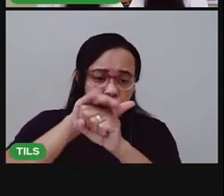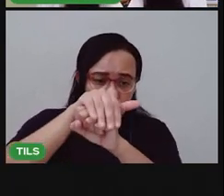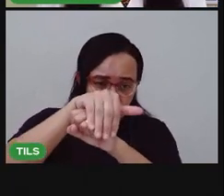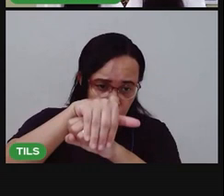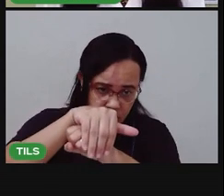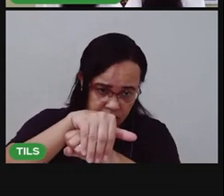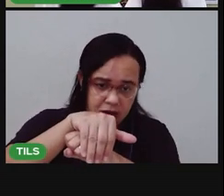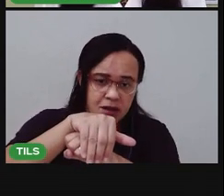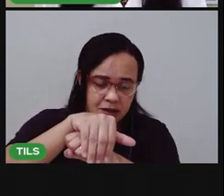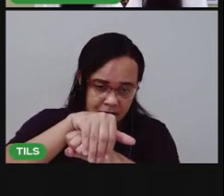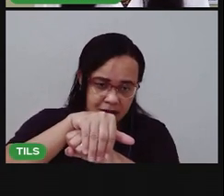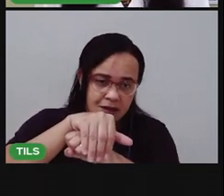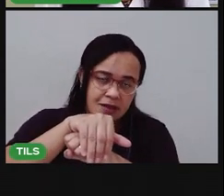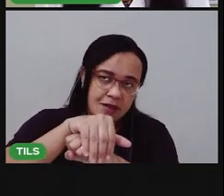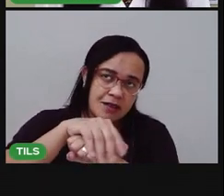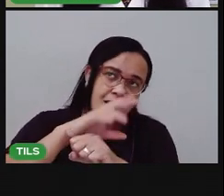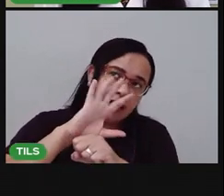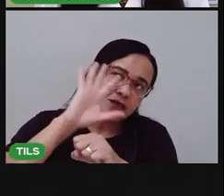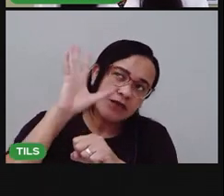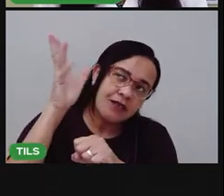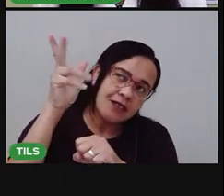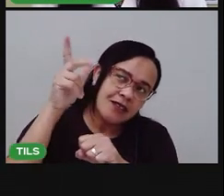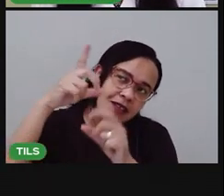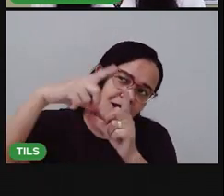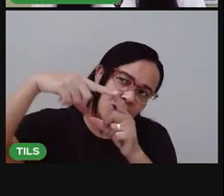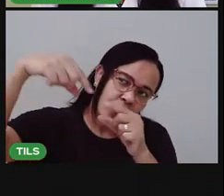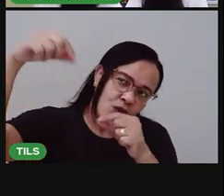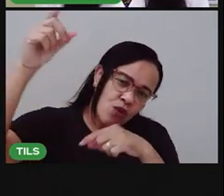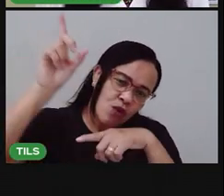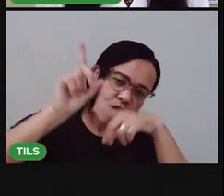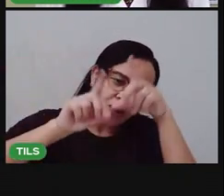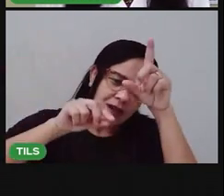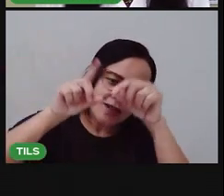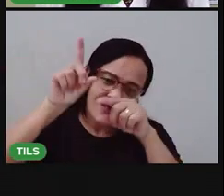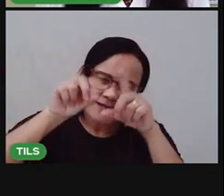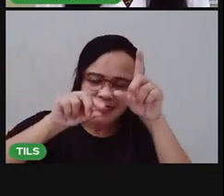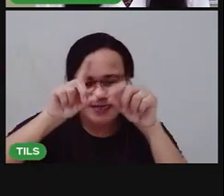a gente vê no céu a lua, as estrelas.